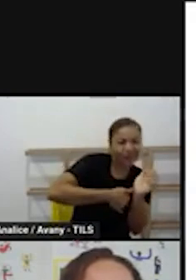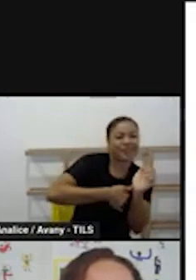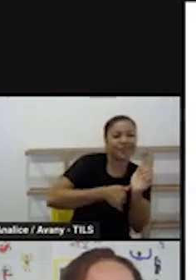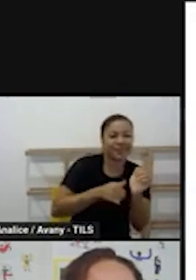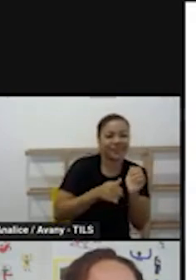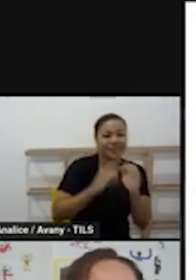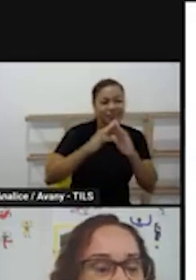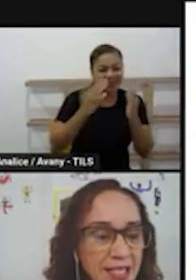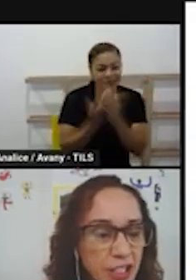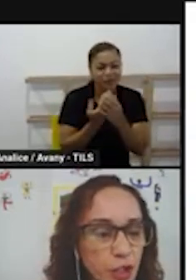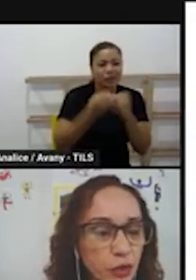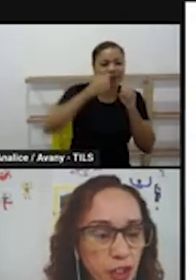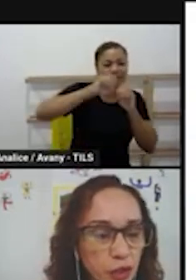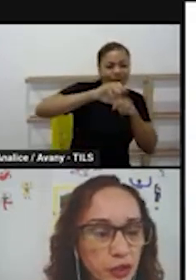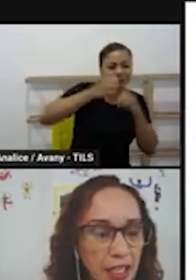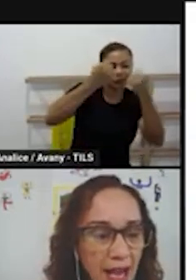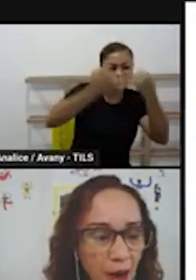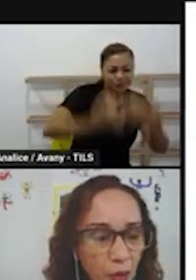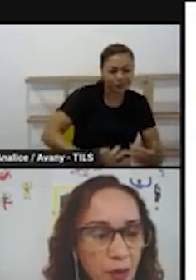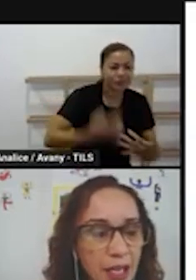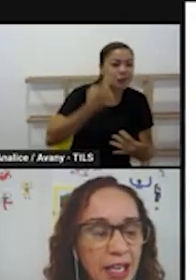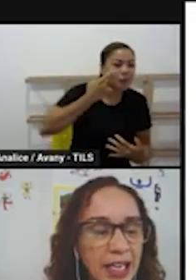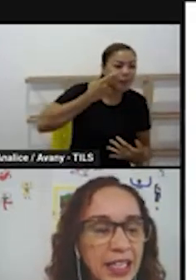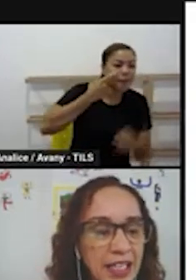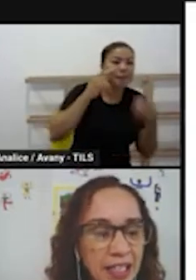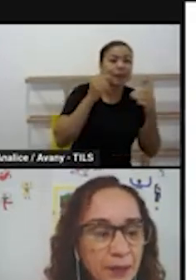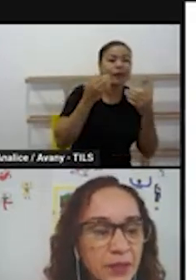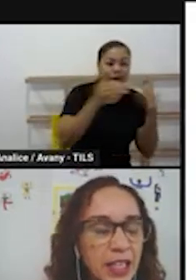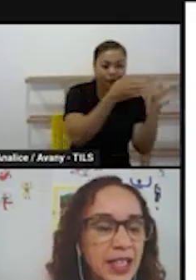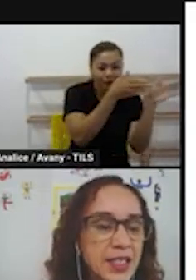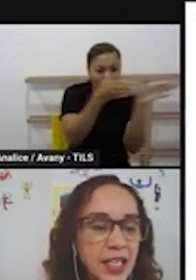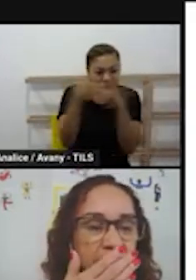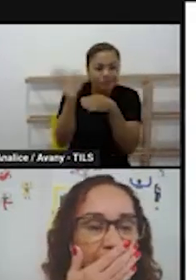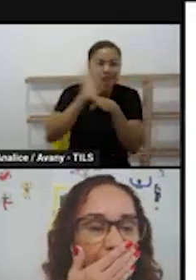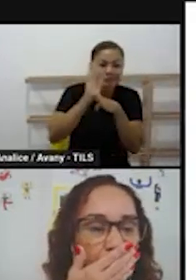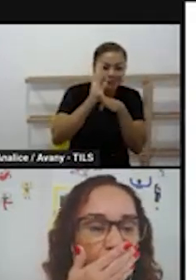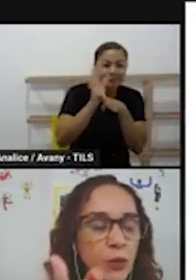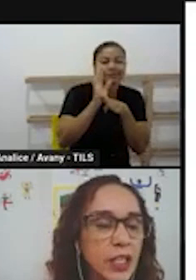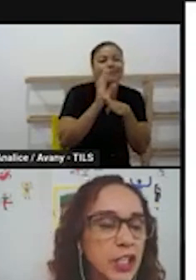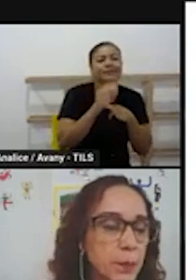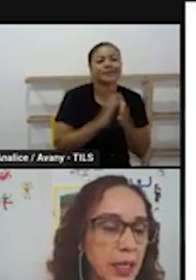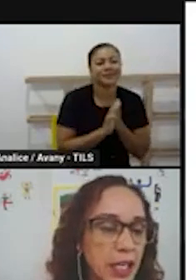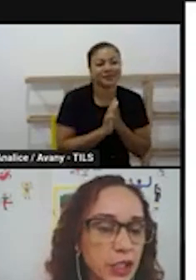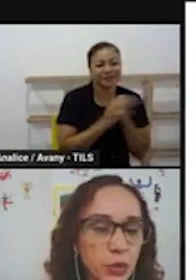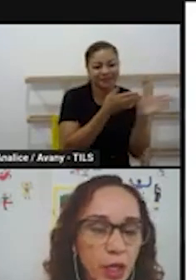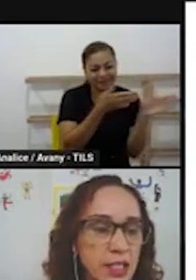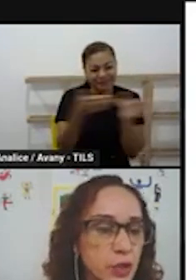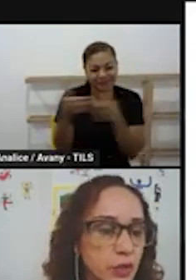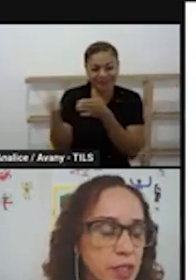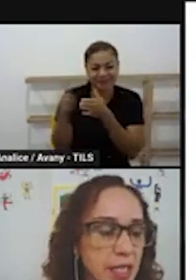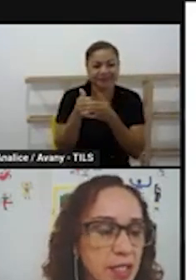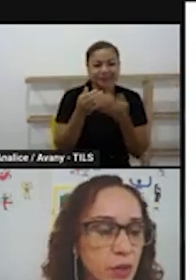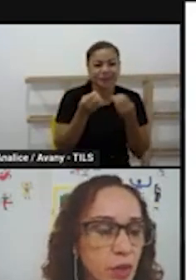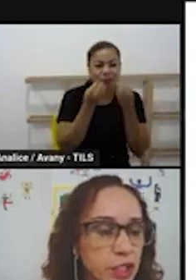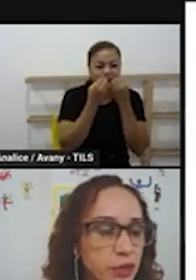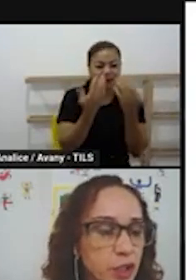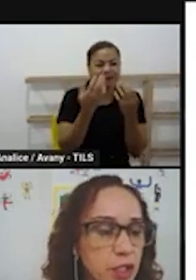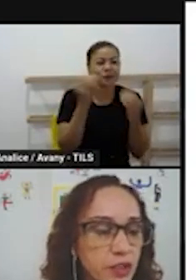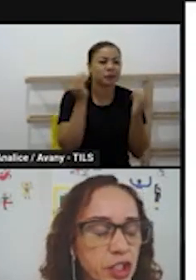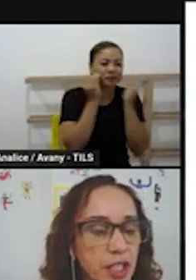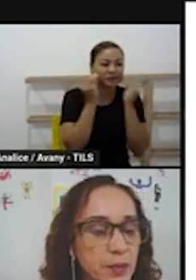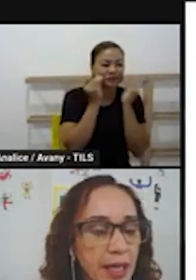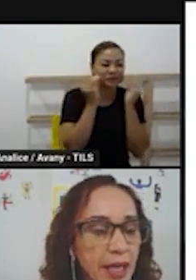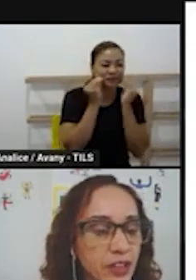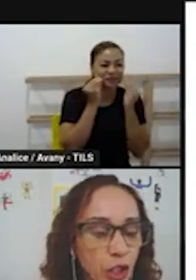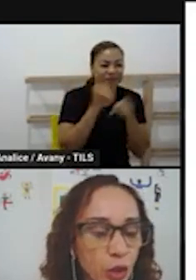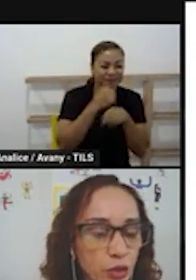educação infantil assista o vídeo final e desejar um grande beijo no coração de vocês um ano letivo de